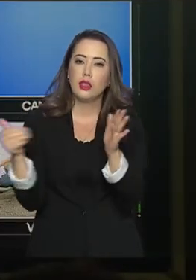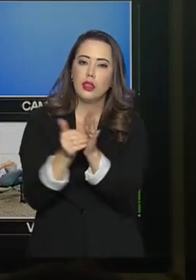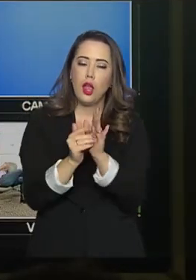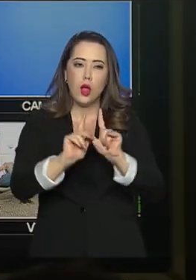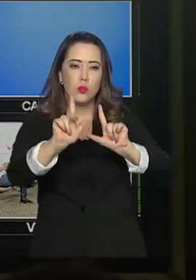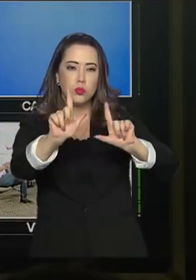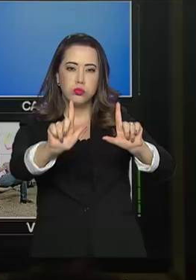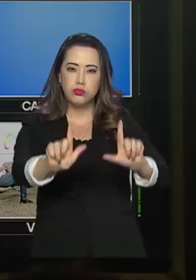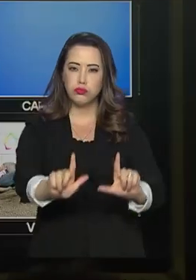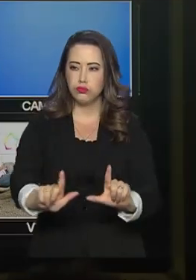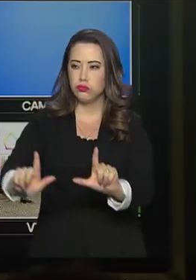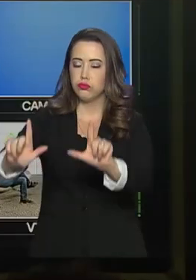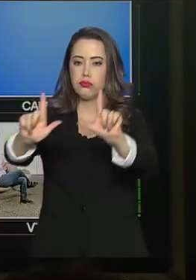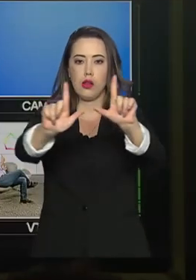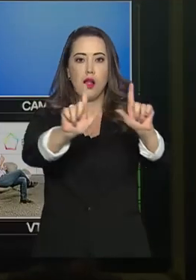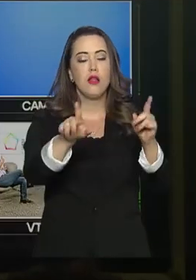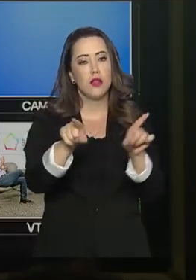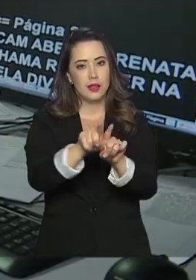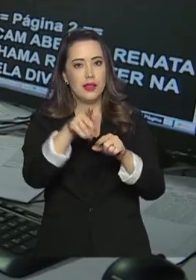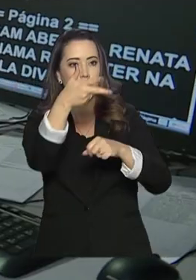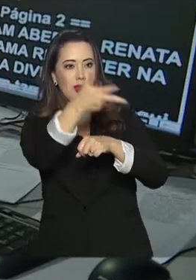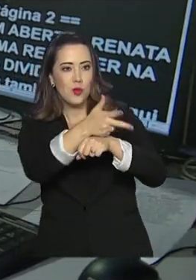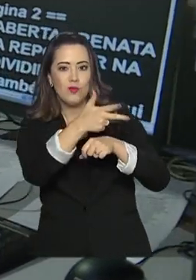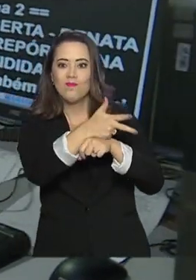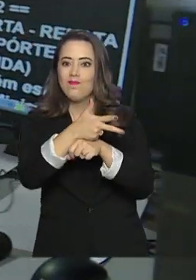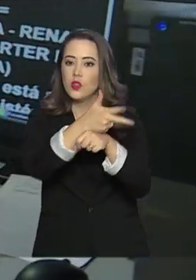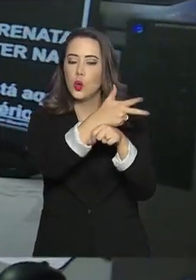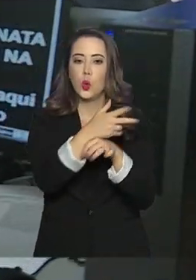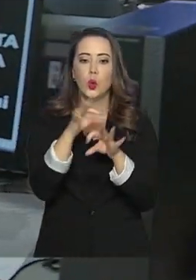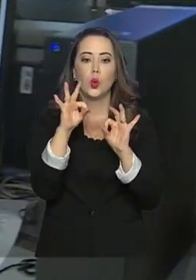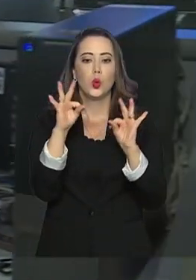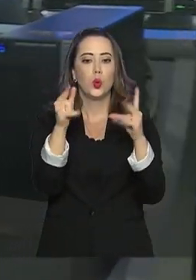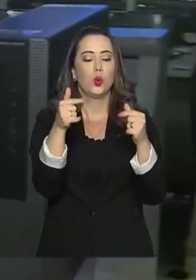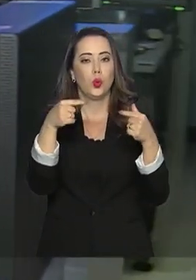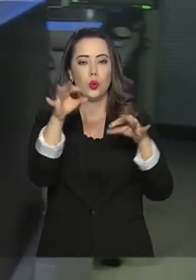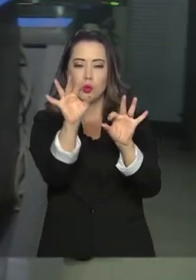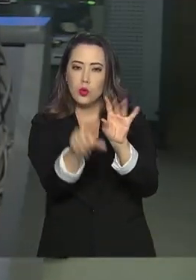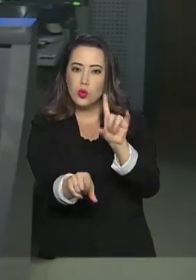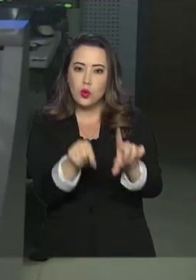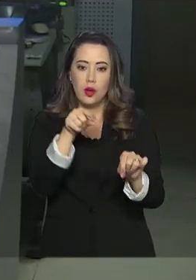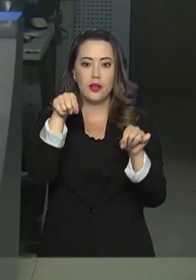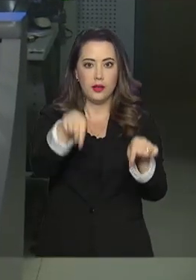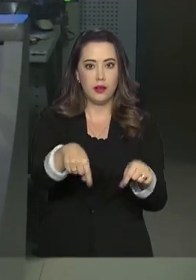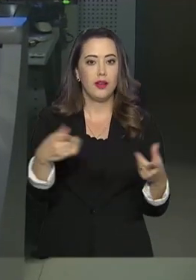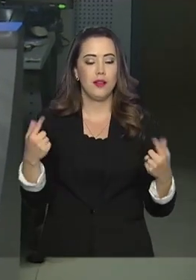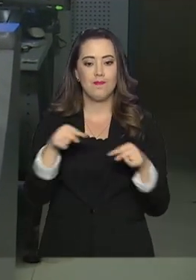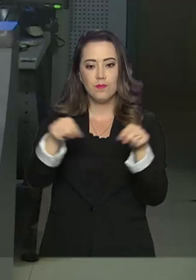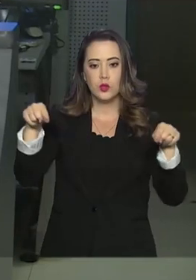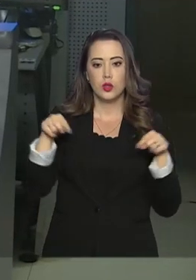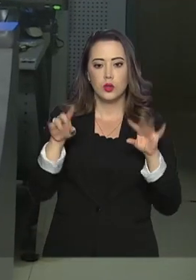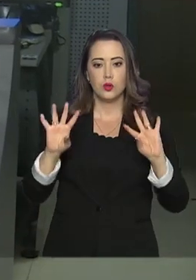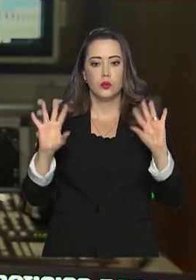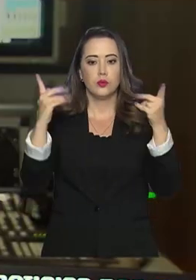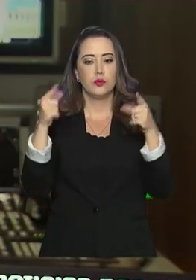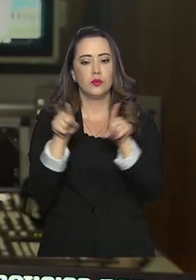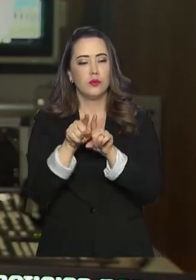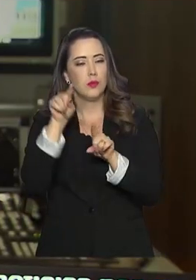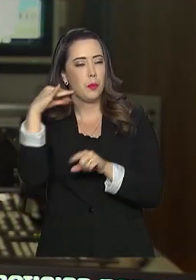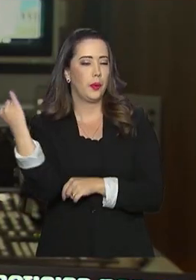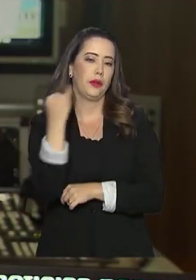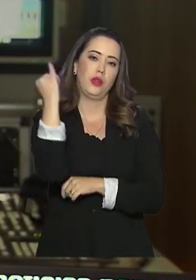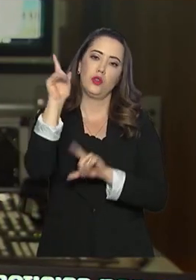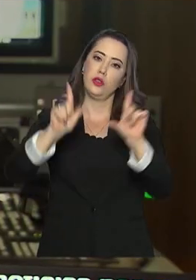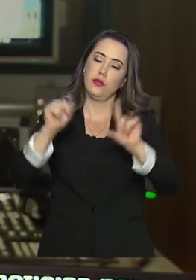enquadramento dos apresentadores no estúdio. Tudo é decidido aqui. O suíter é o cérebro da TV Brasil. E